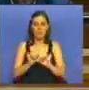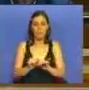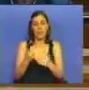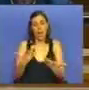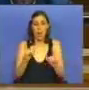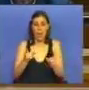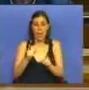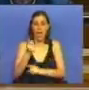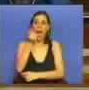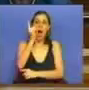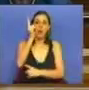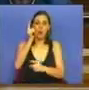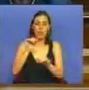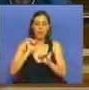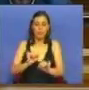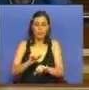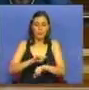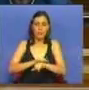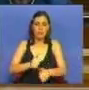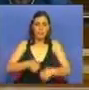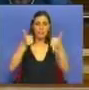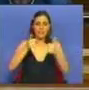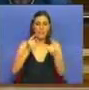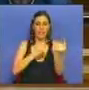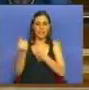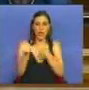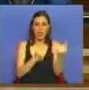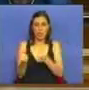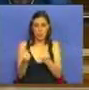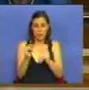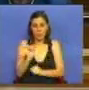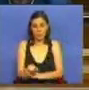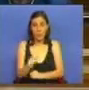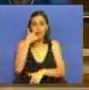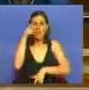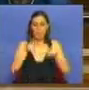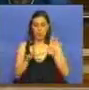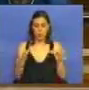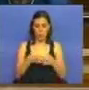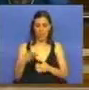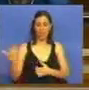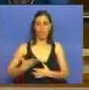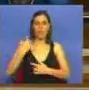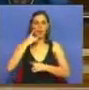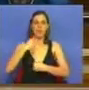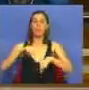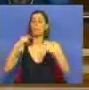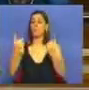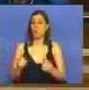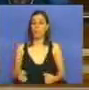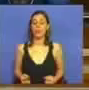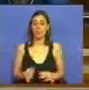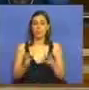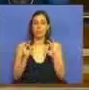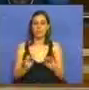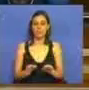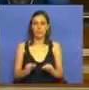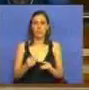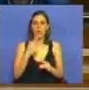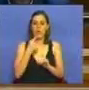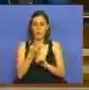metropolitanas de transporte, devem ser pessoas coletivas de direito público, de caráter